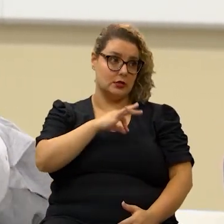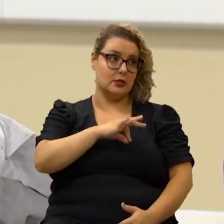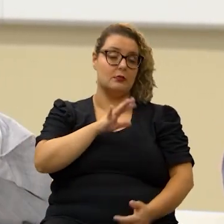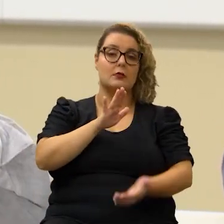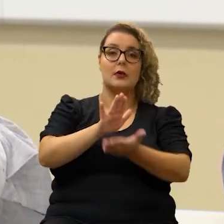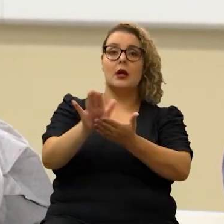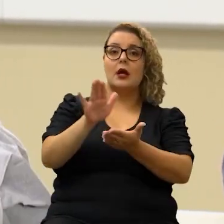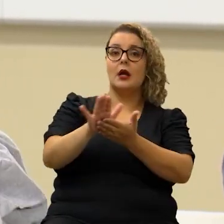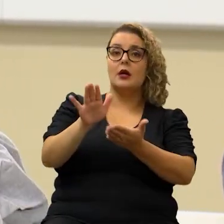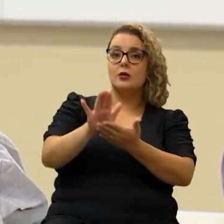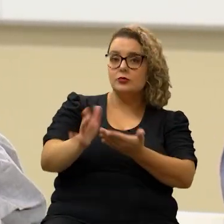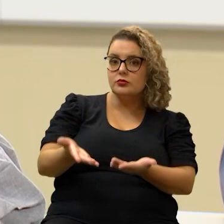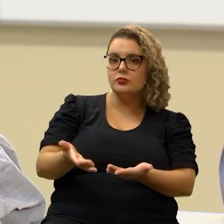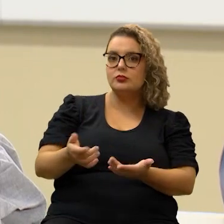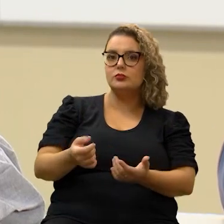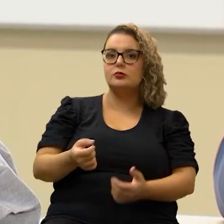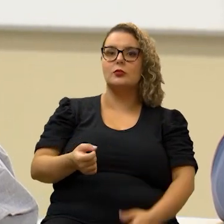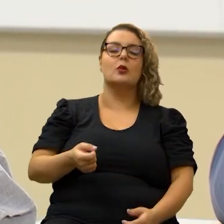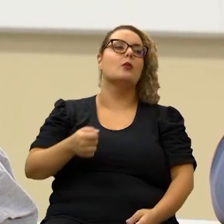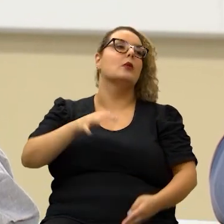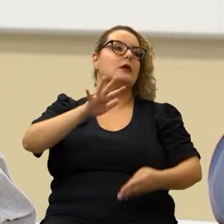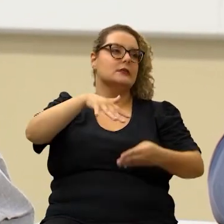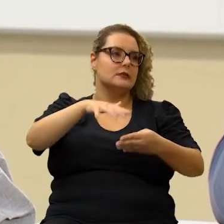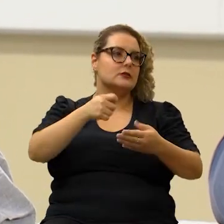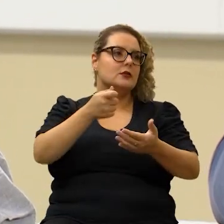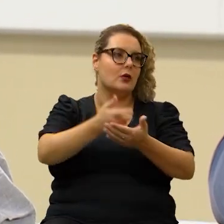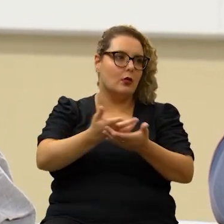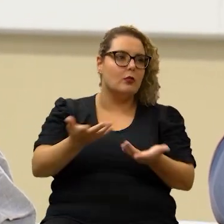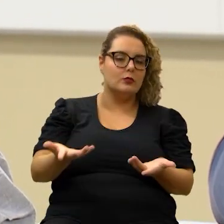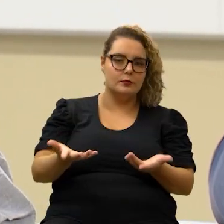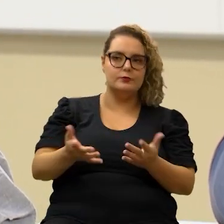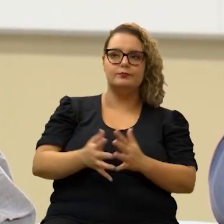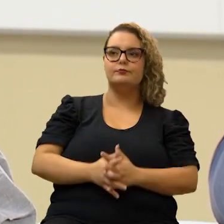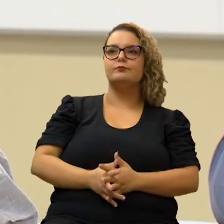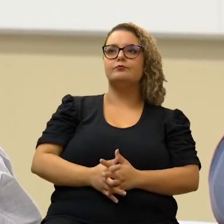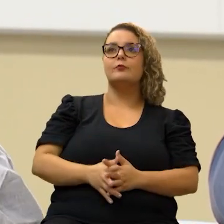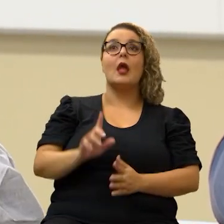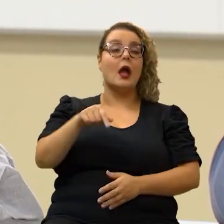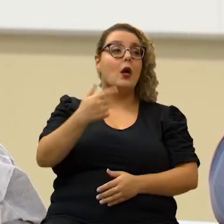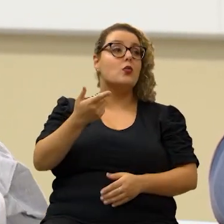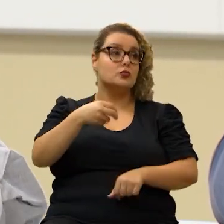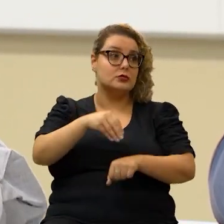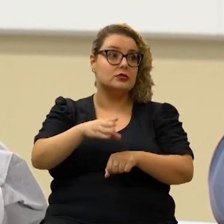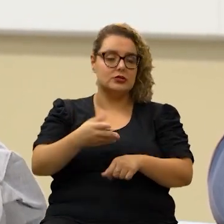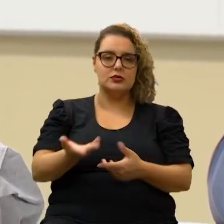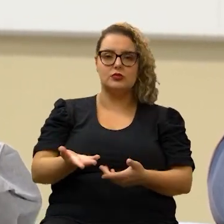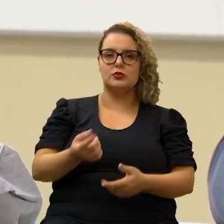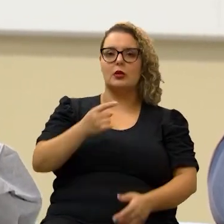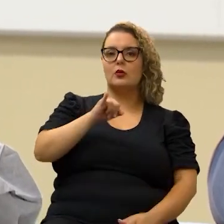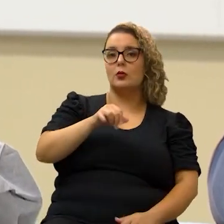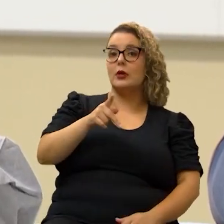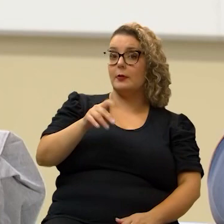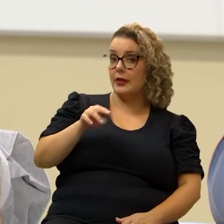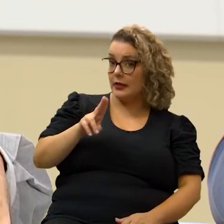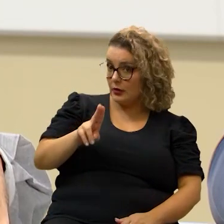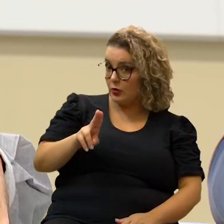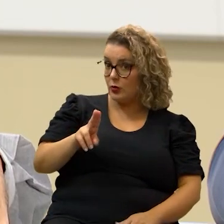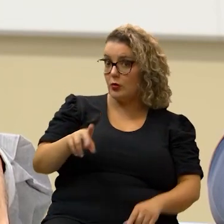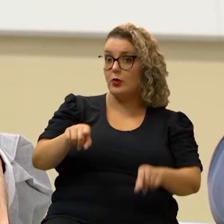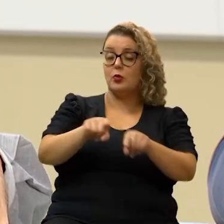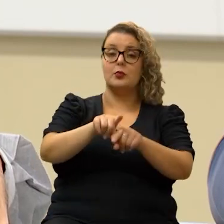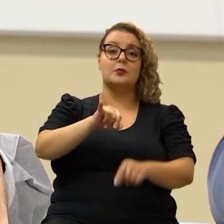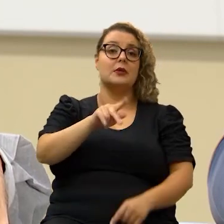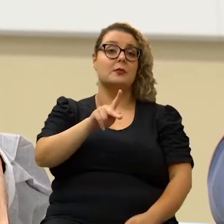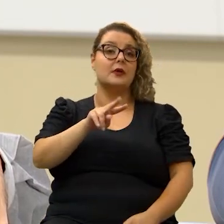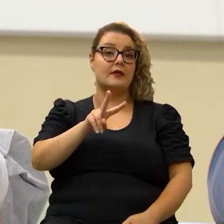para gastar com essas contas a outra dica é que tanto o IPTU quanto